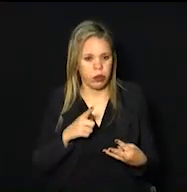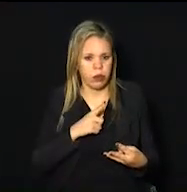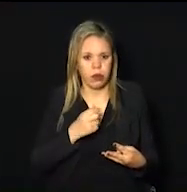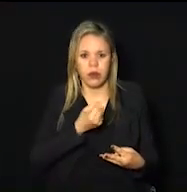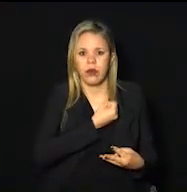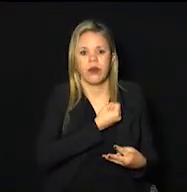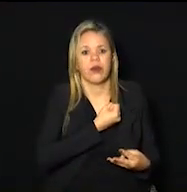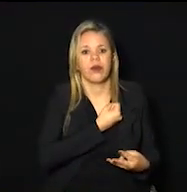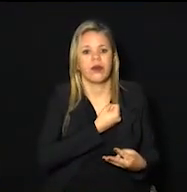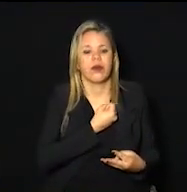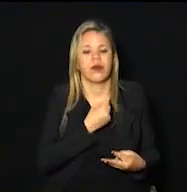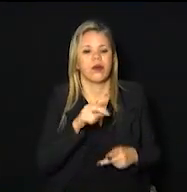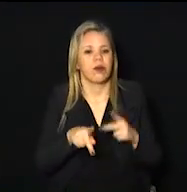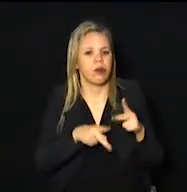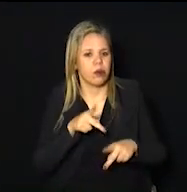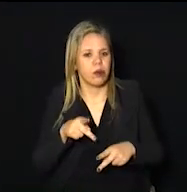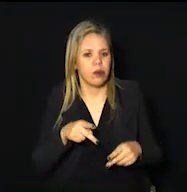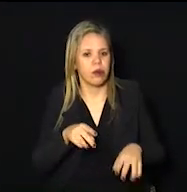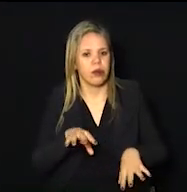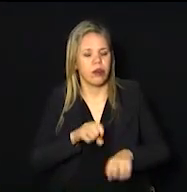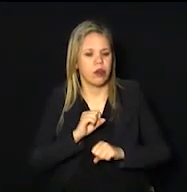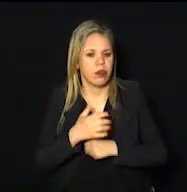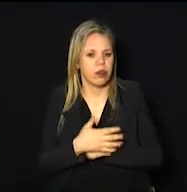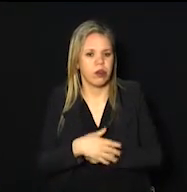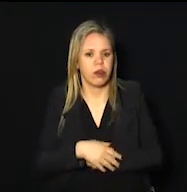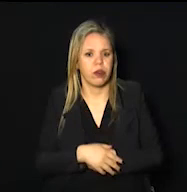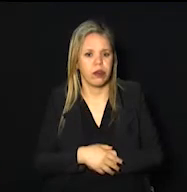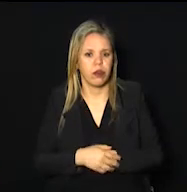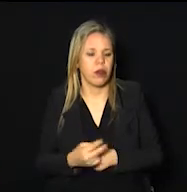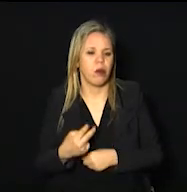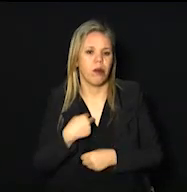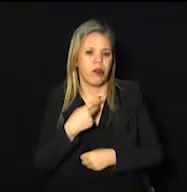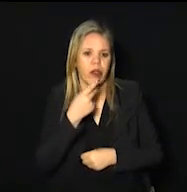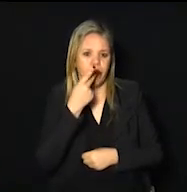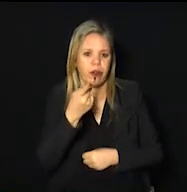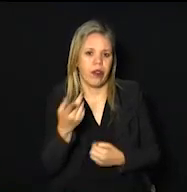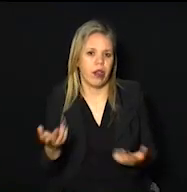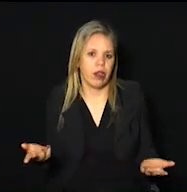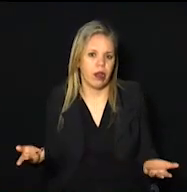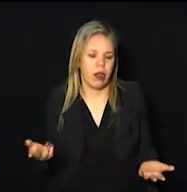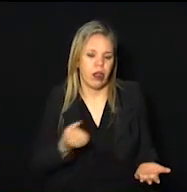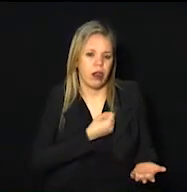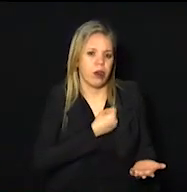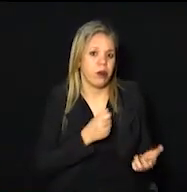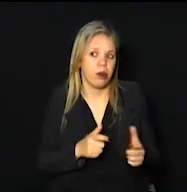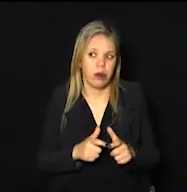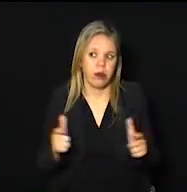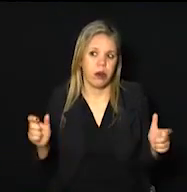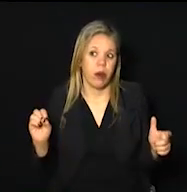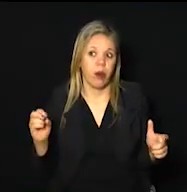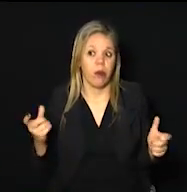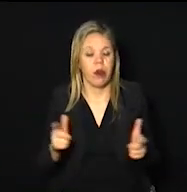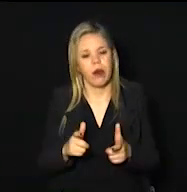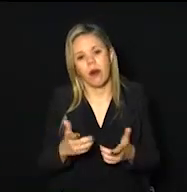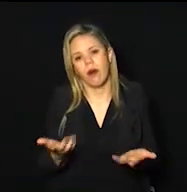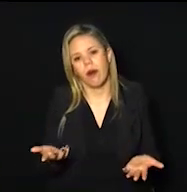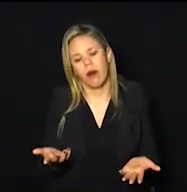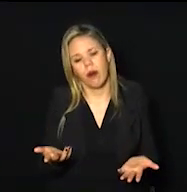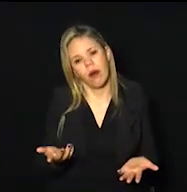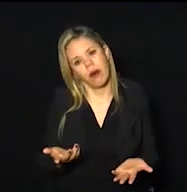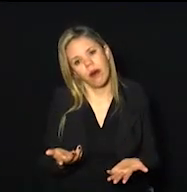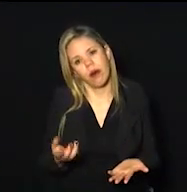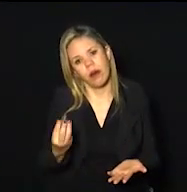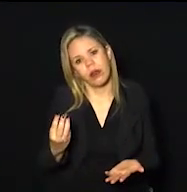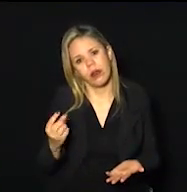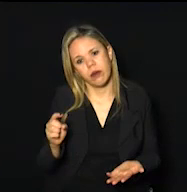de pessoas contaminadas. Mas isso, eu não posso falar a priori, porque esse número pode ser maior, pode ser menor. Esse 3